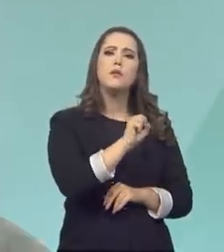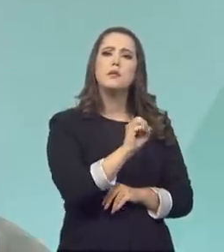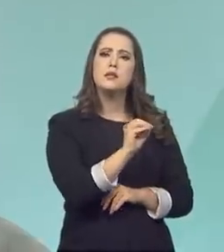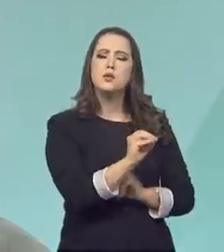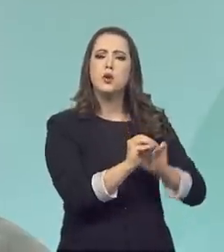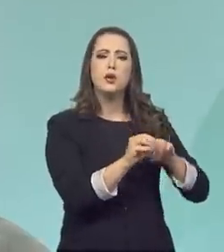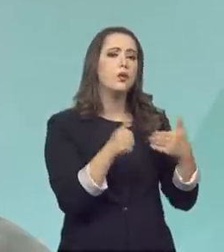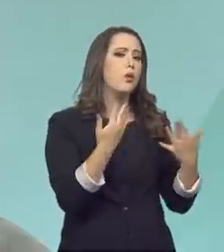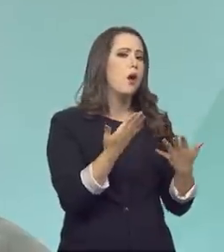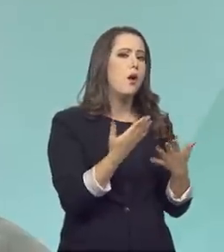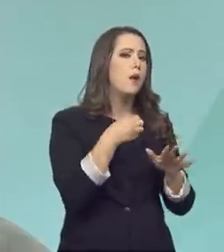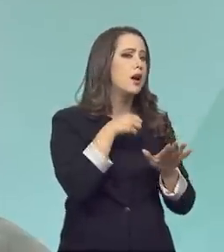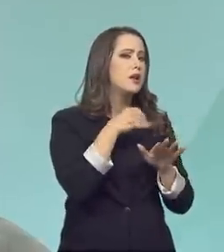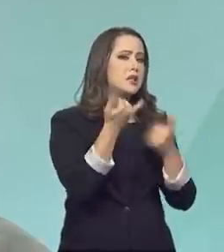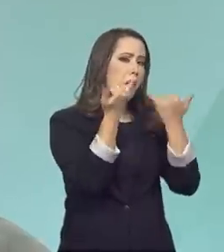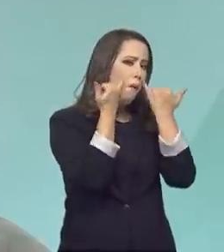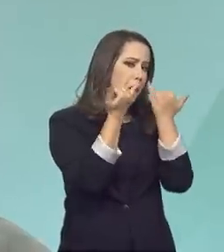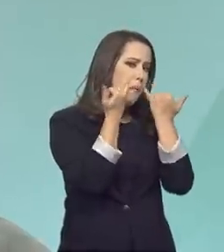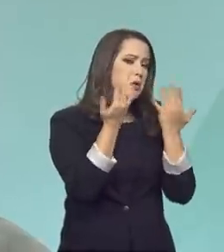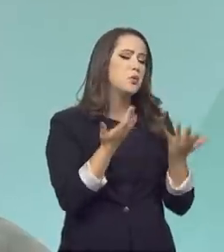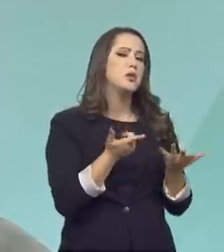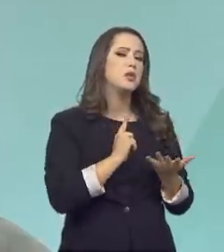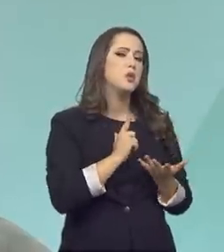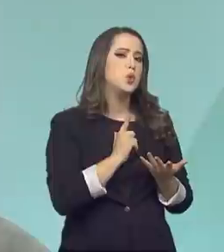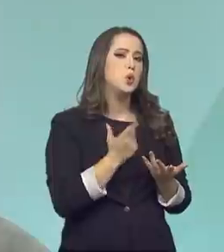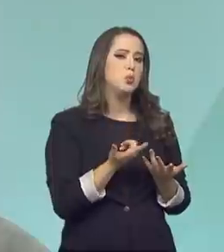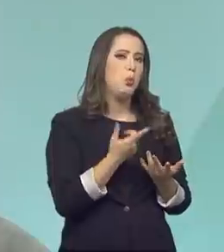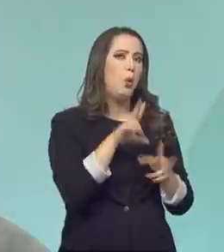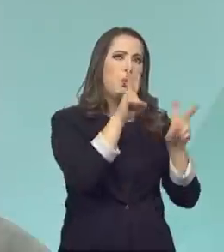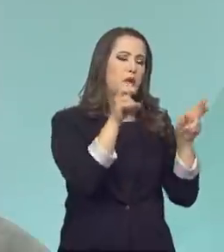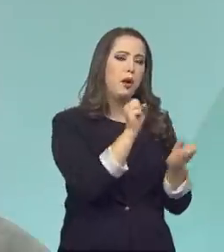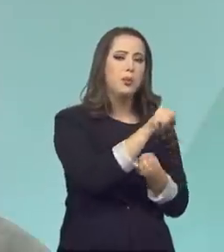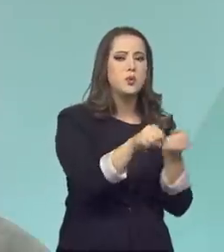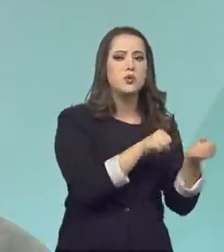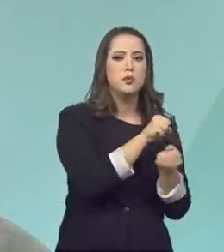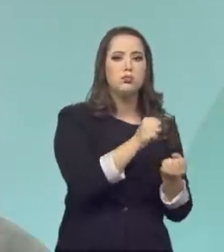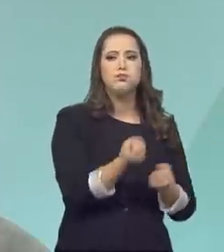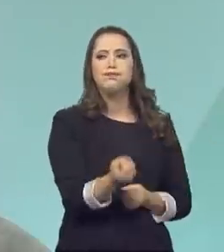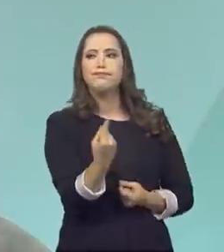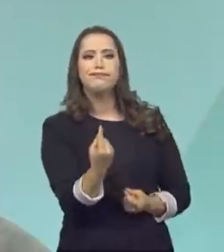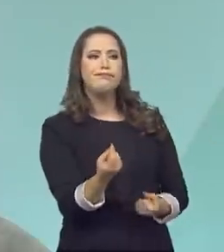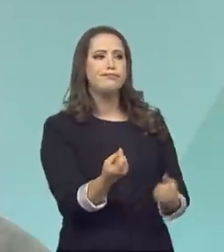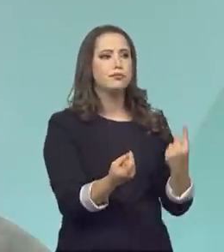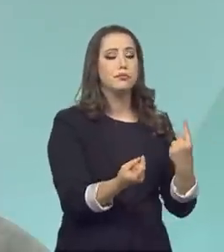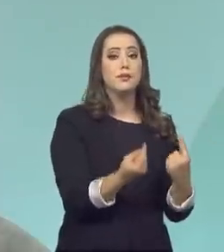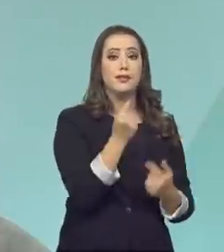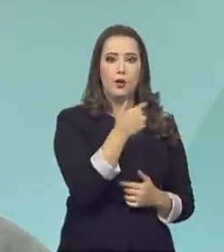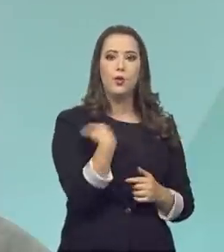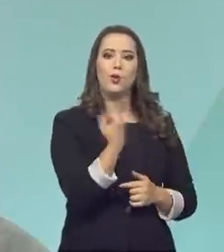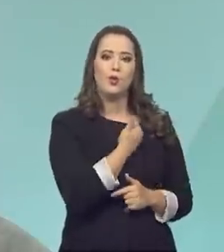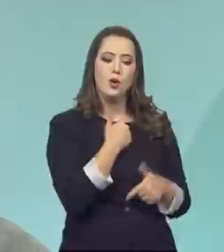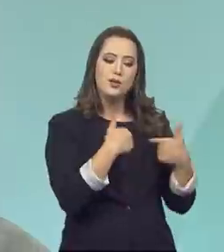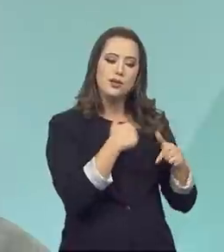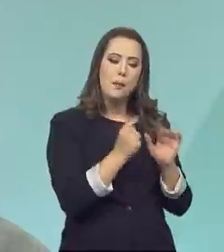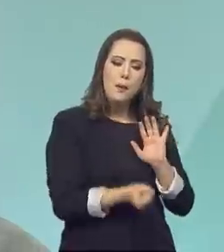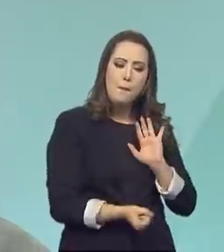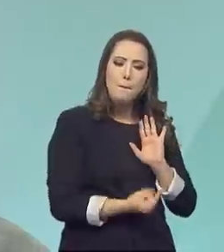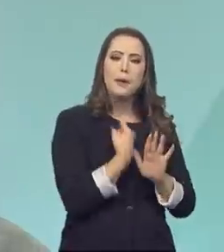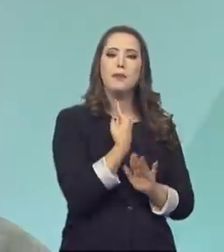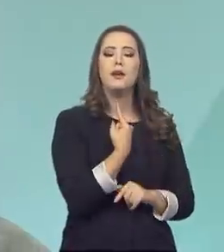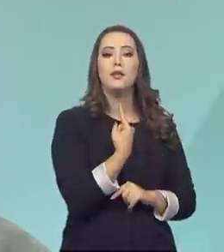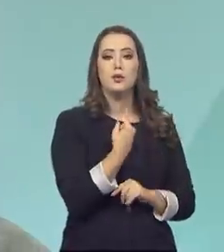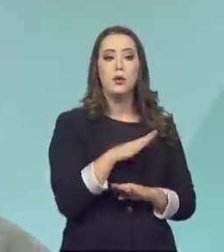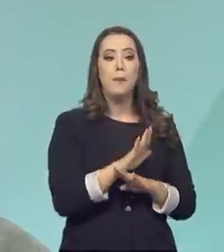nós tínhamos a respeito de sustentabilidade? Era muito pouco. Então, com um projeto praticamente pioneiro nessa área, o Inmetro começou a